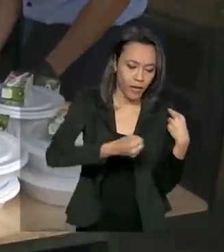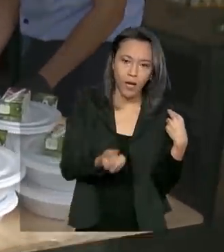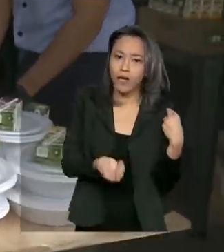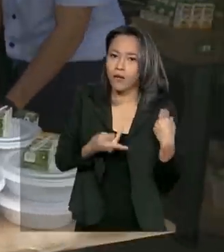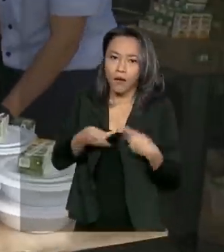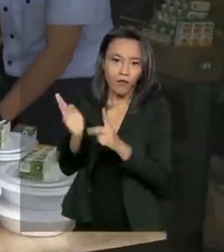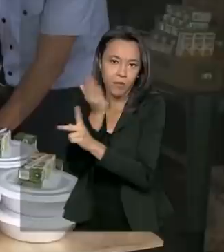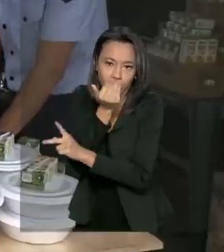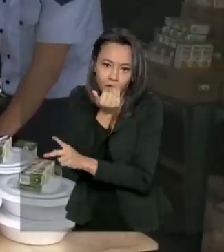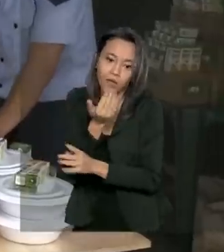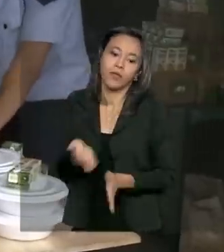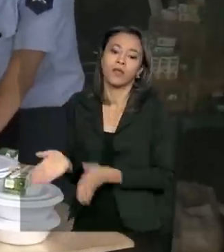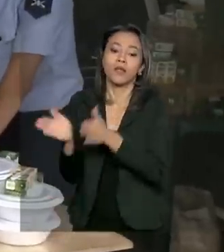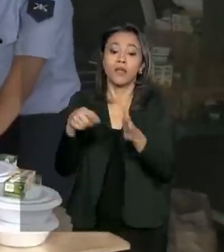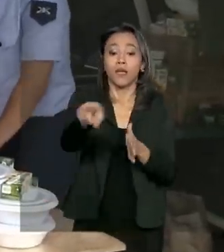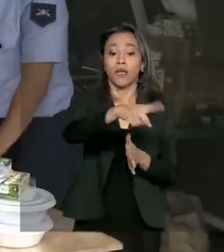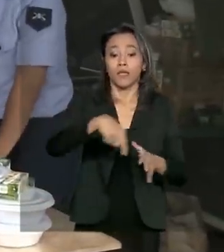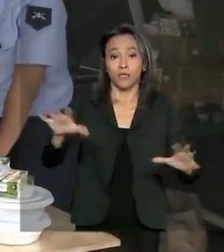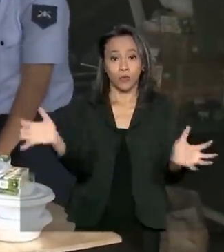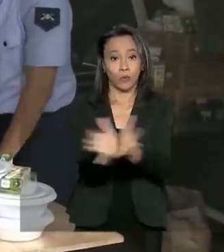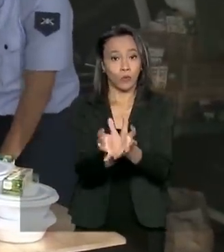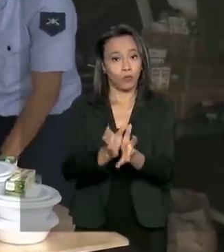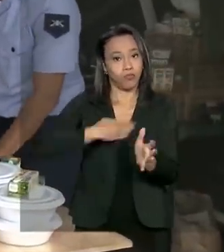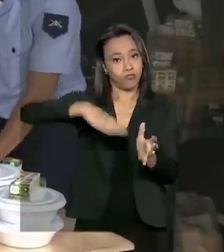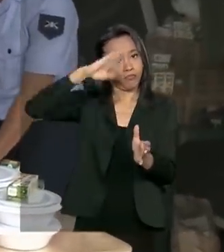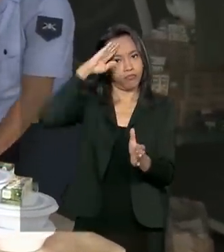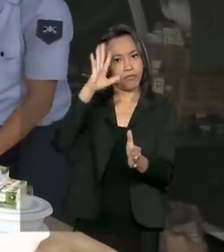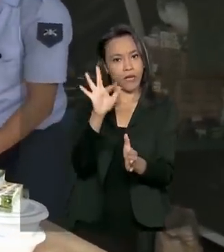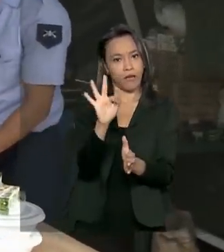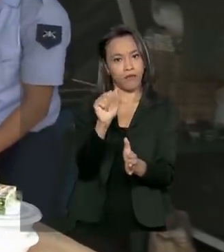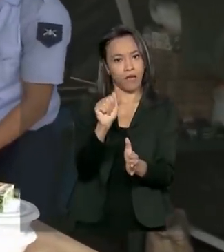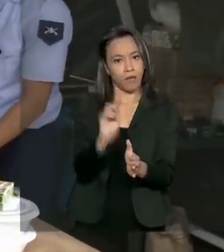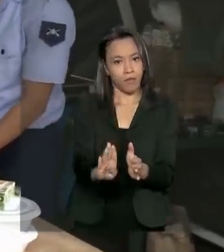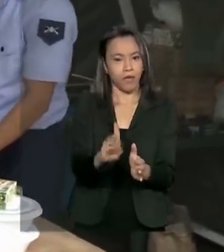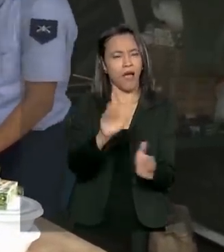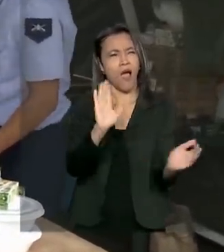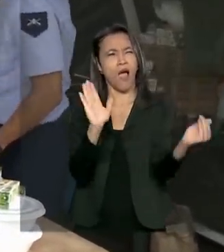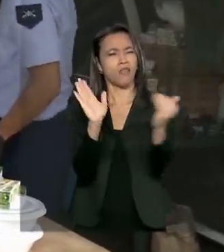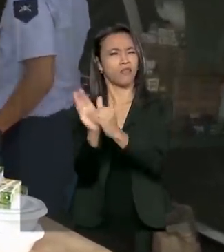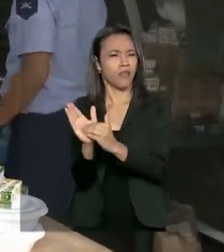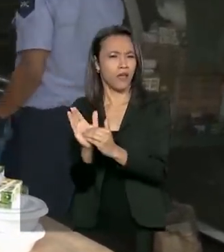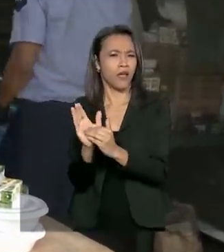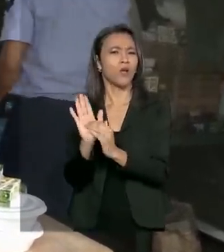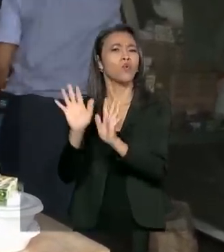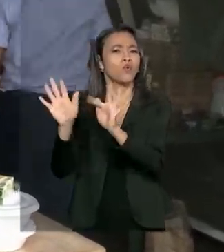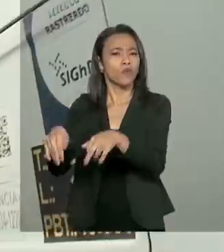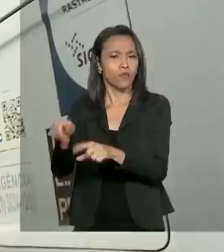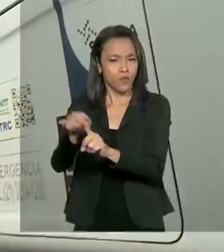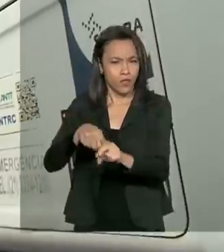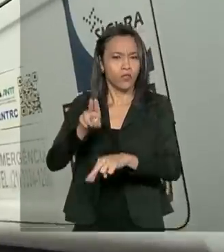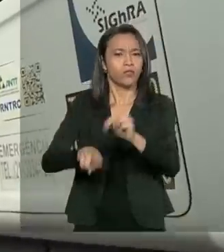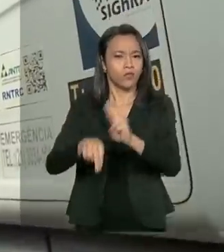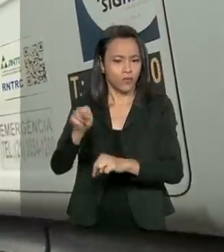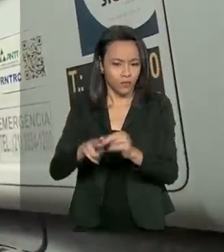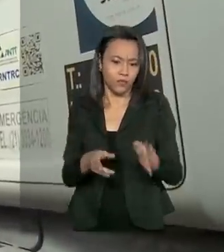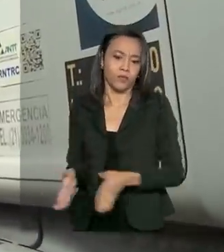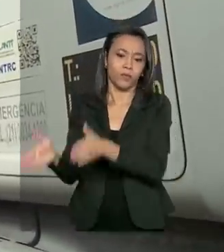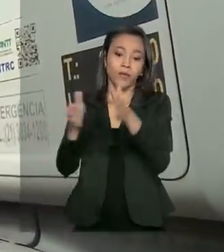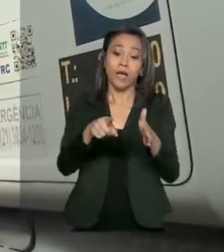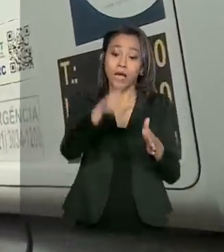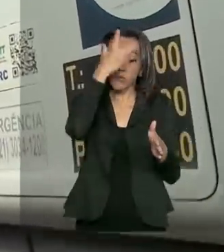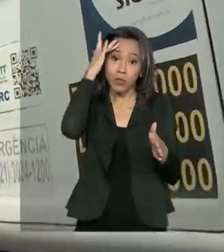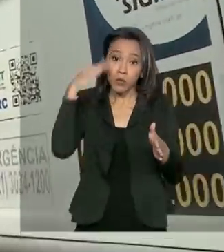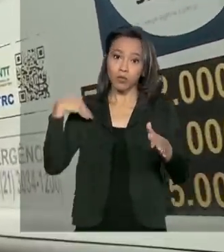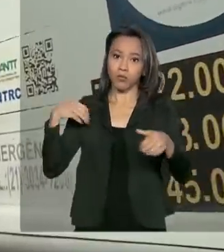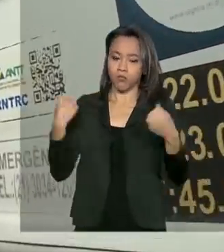Covid-19 da Força Aérea Brasileira deve durar até o final de junho. Os caminhoneiros passam